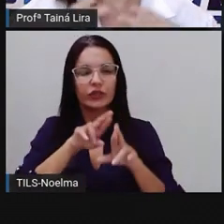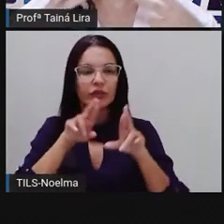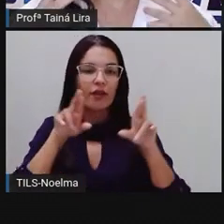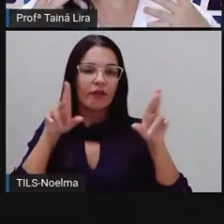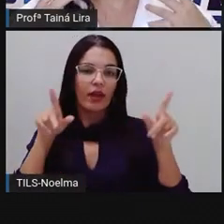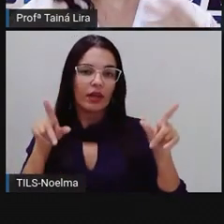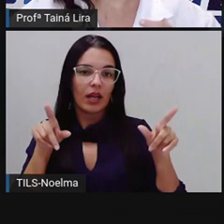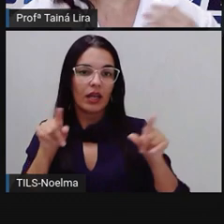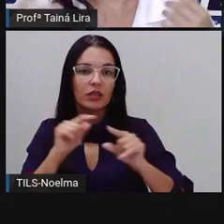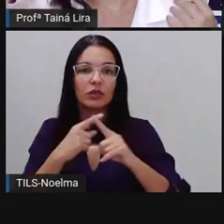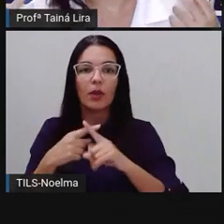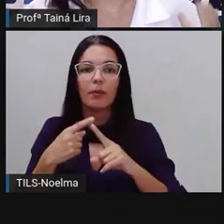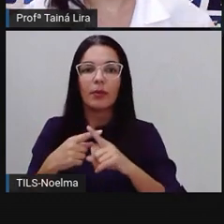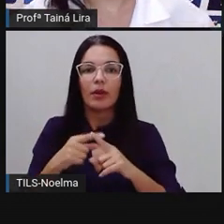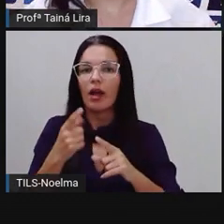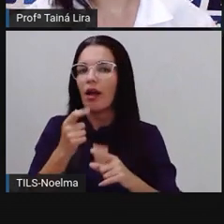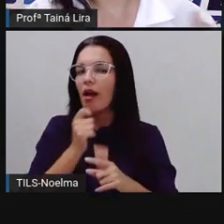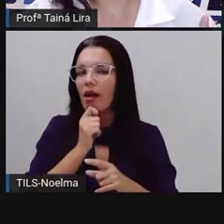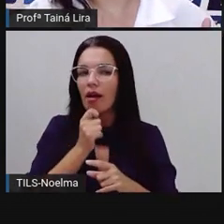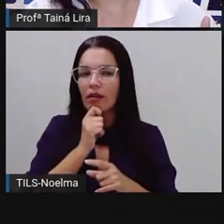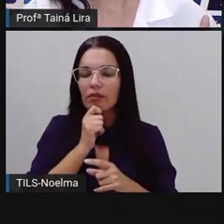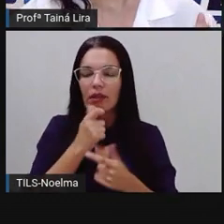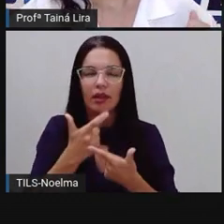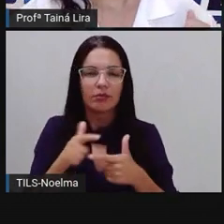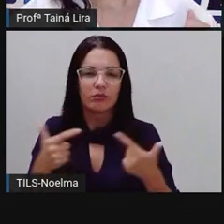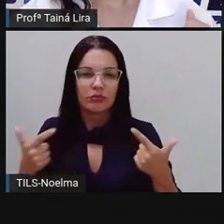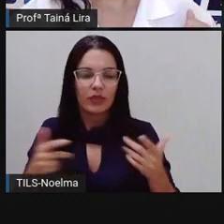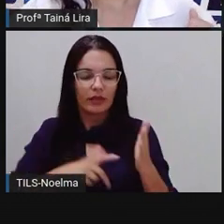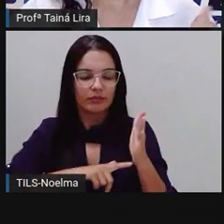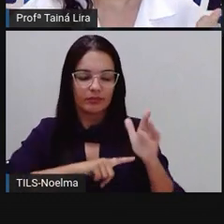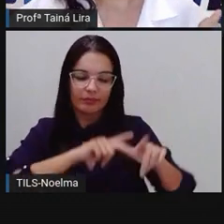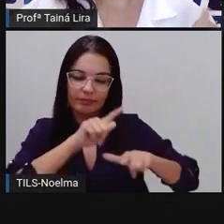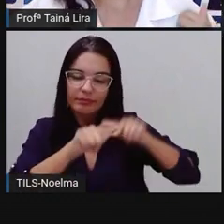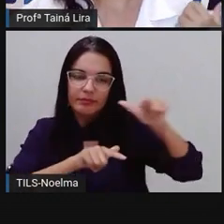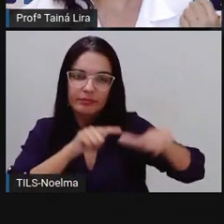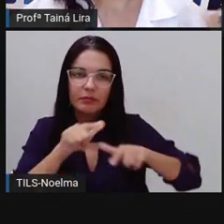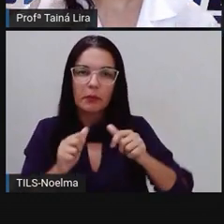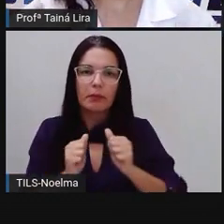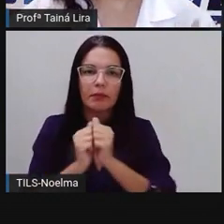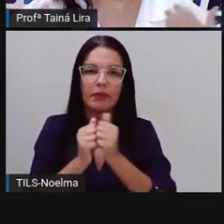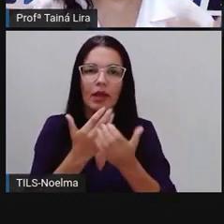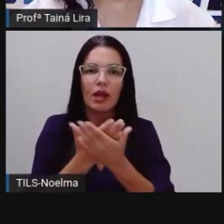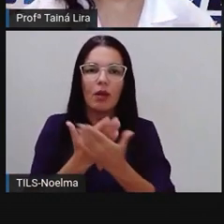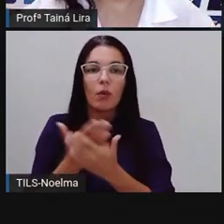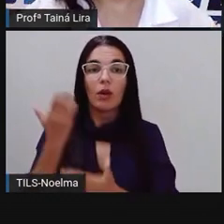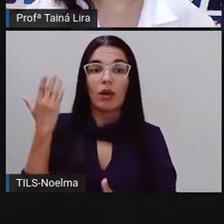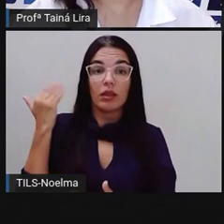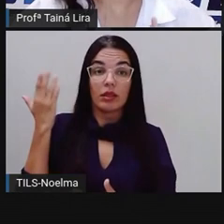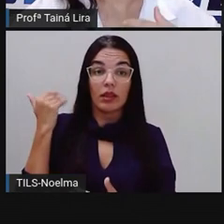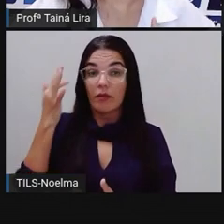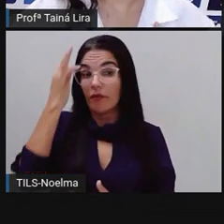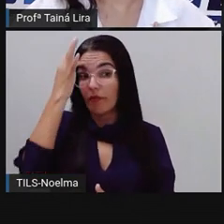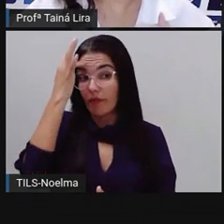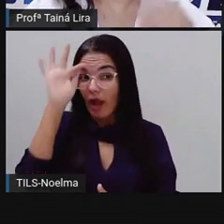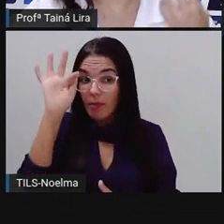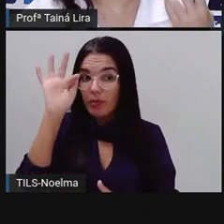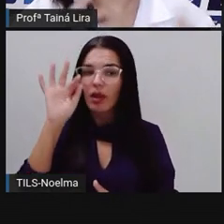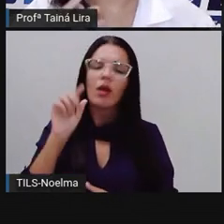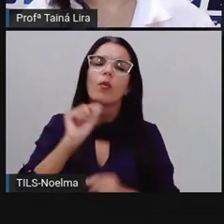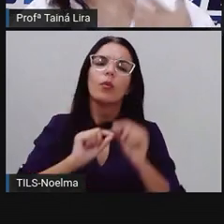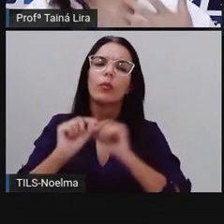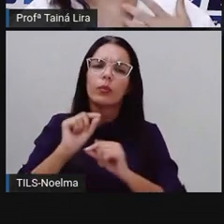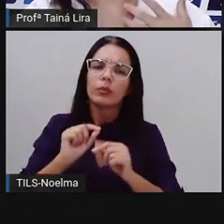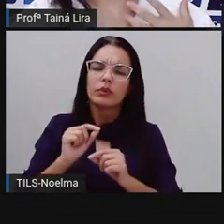uma fábula que nós ainda não tínhamos trabalhado. Na aula anterior, quando nós falamos aí de fábula, né, a Pró